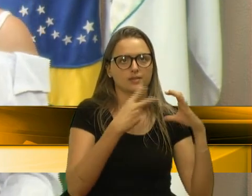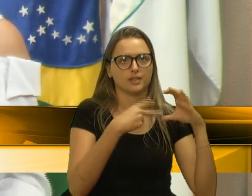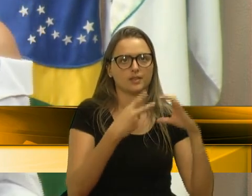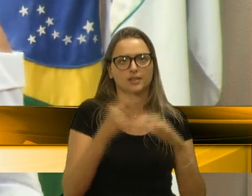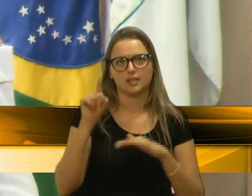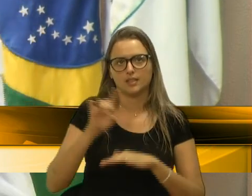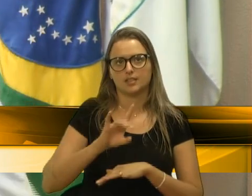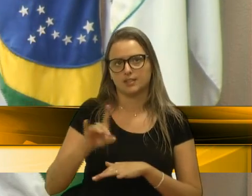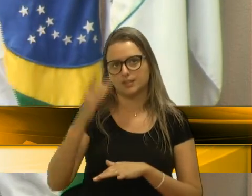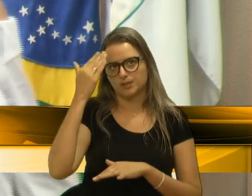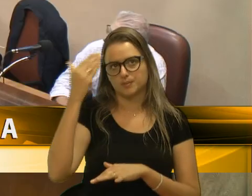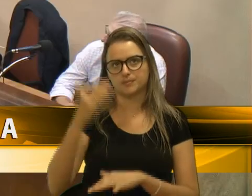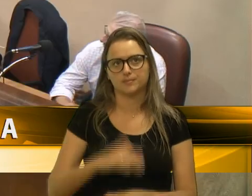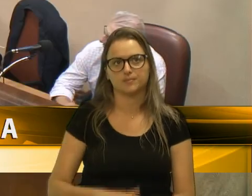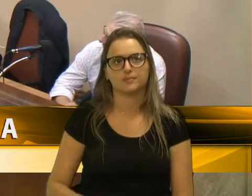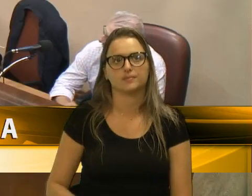Era isso, muito obrigada.